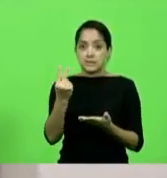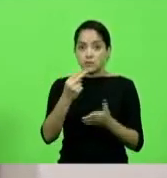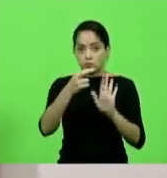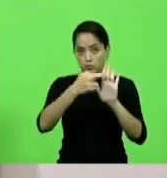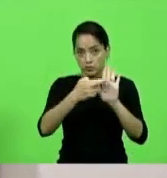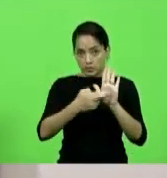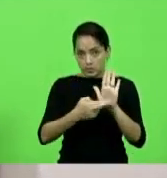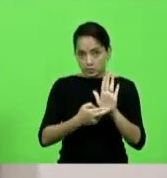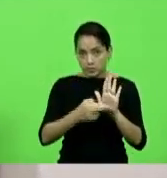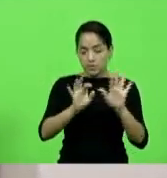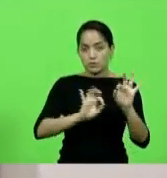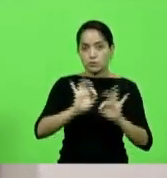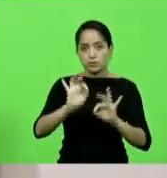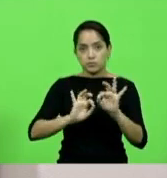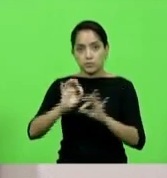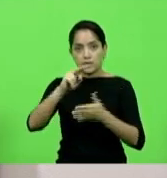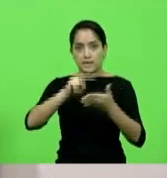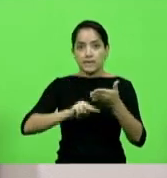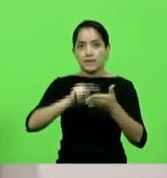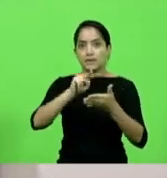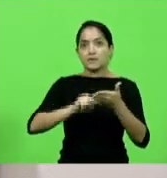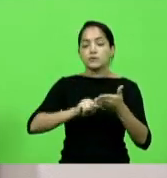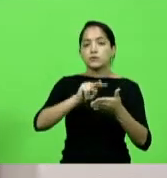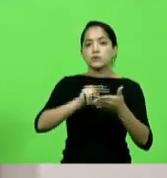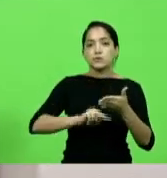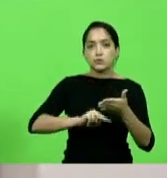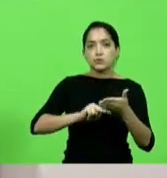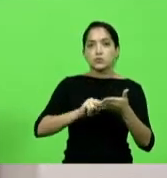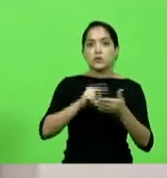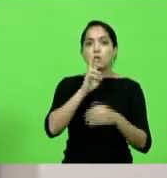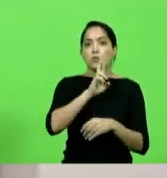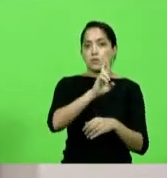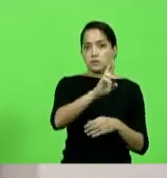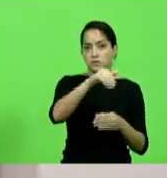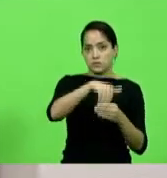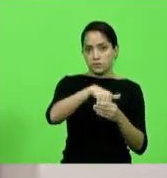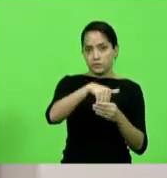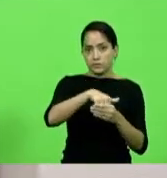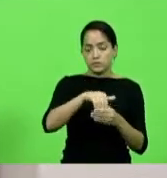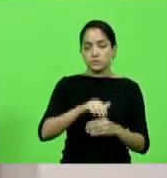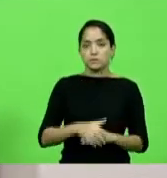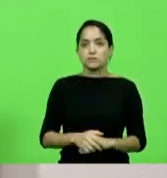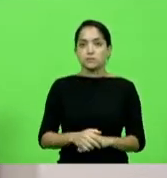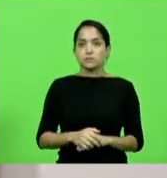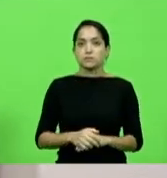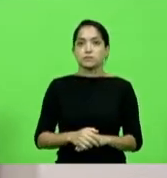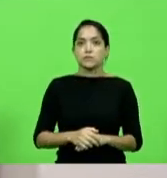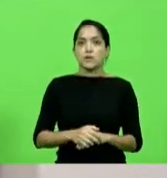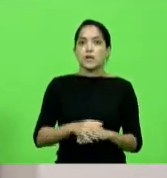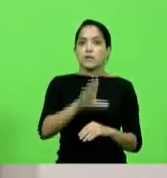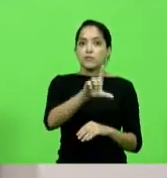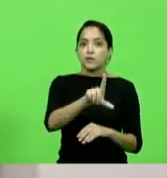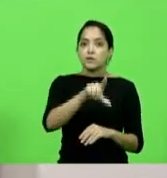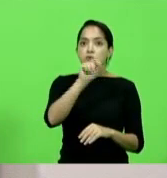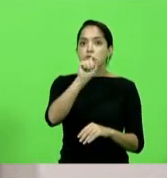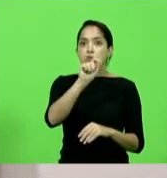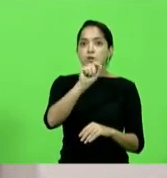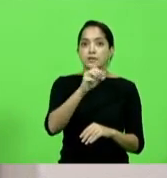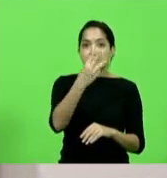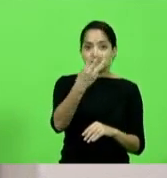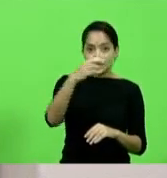que fosse feita a leitura do boletim com o resultado da votação. Foram declarados eleitos com 39